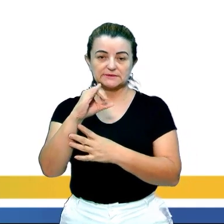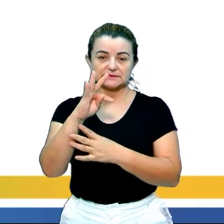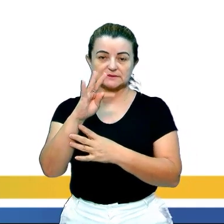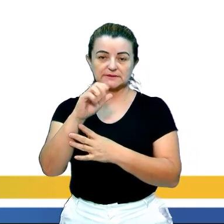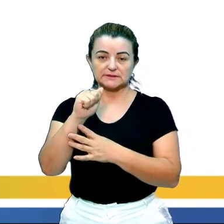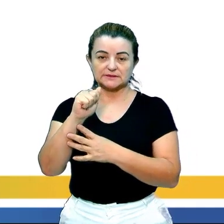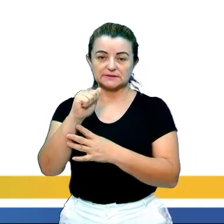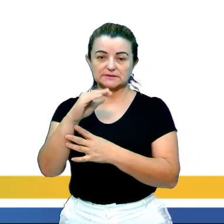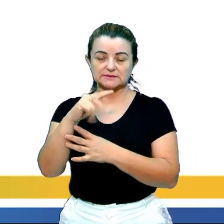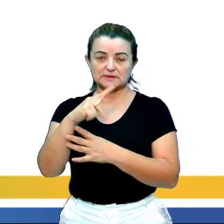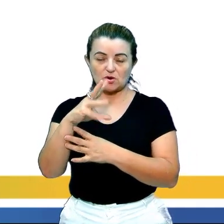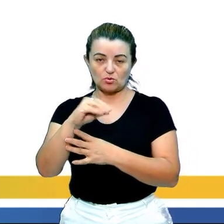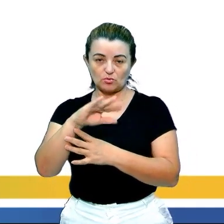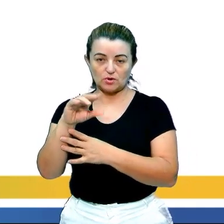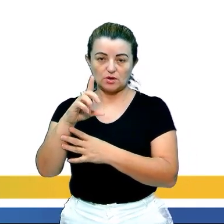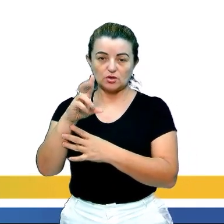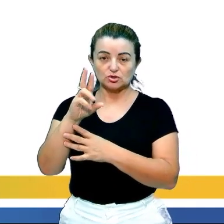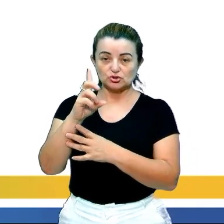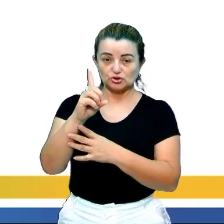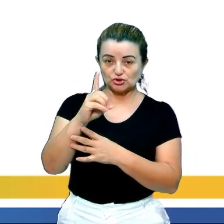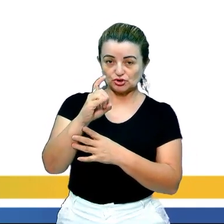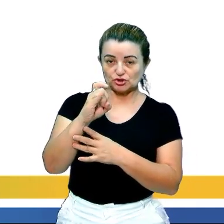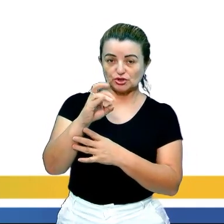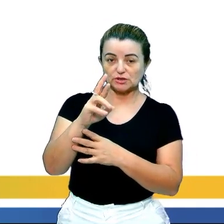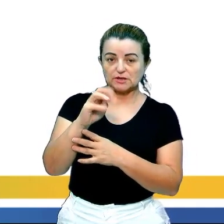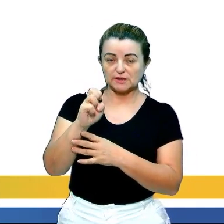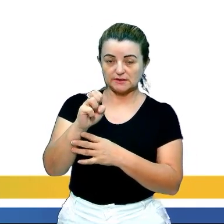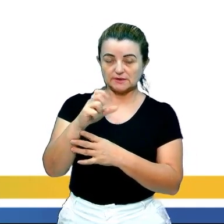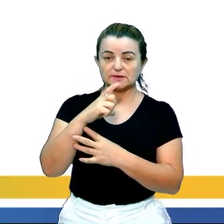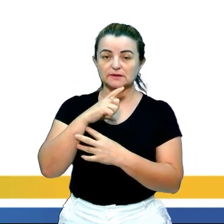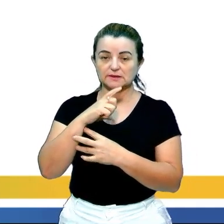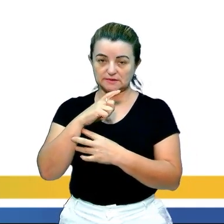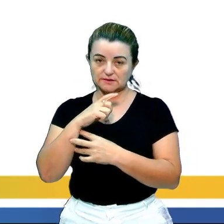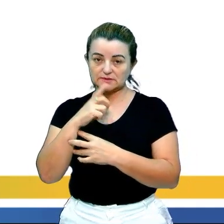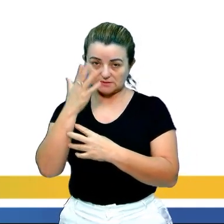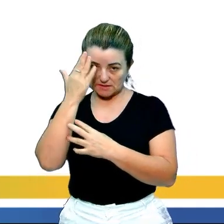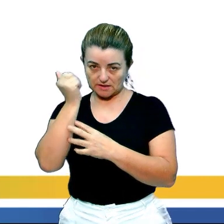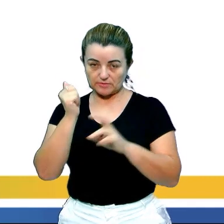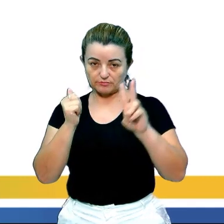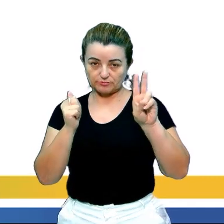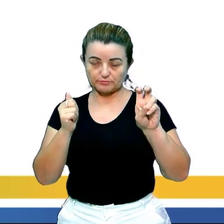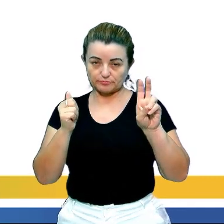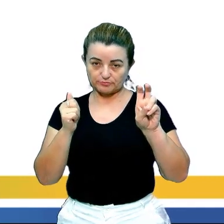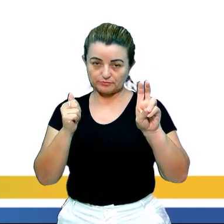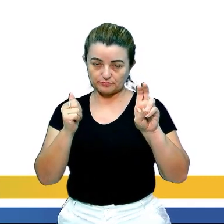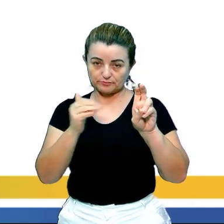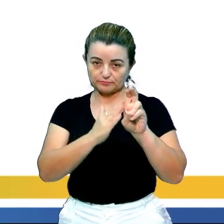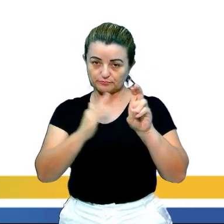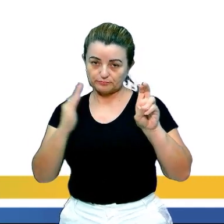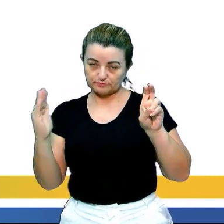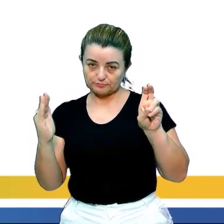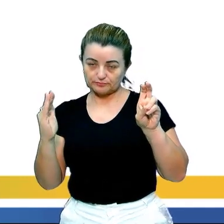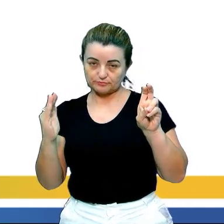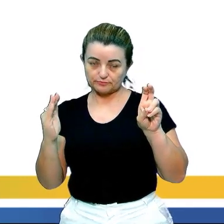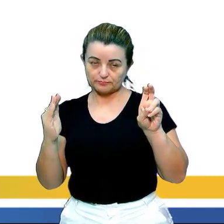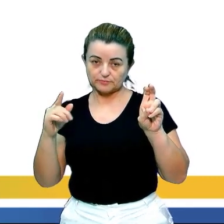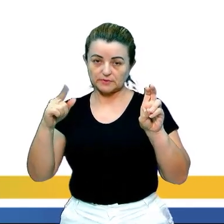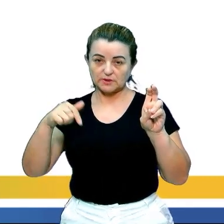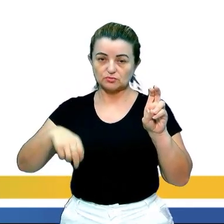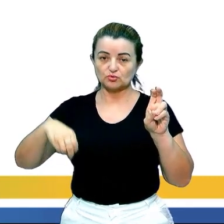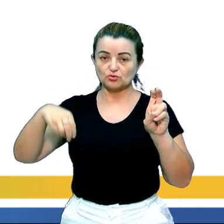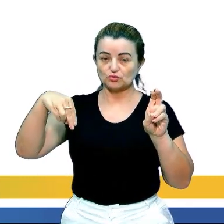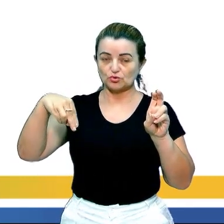citação direta, lembrando que as citações diretas são marcadas pelas aspas, e aí é de uma escritora norte